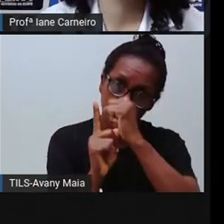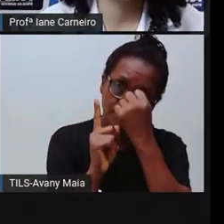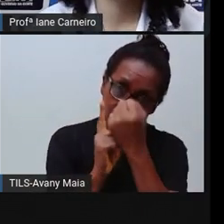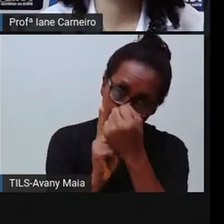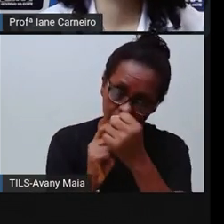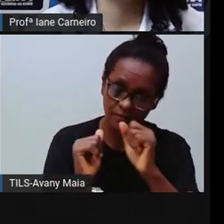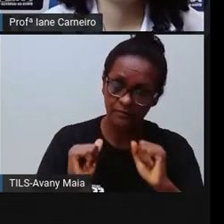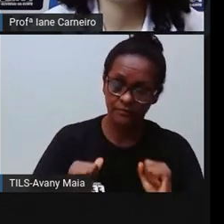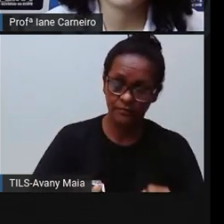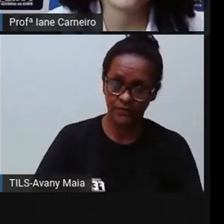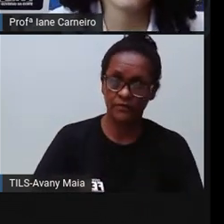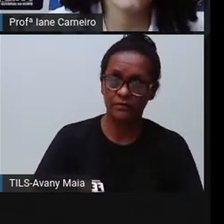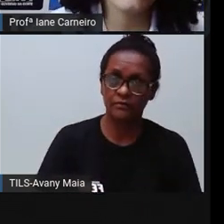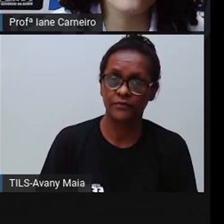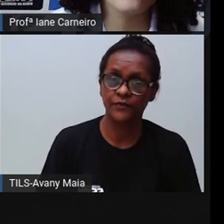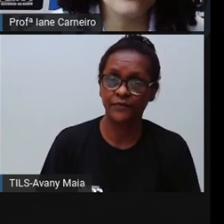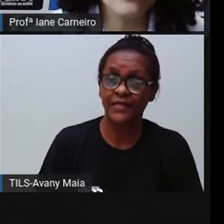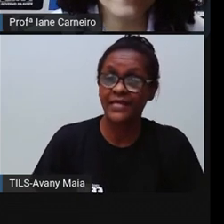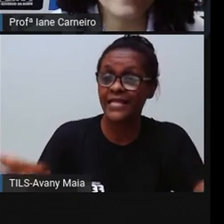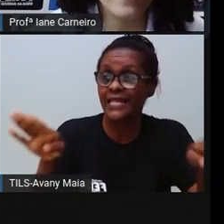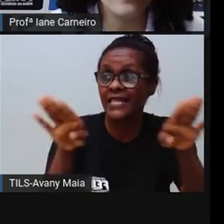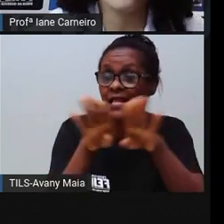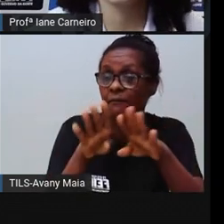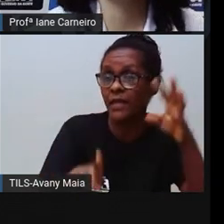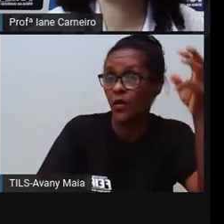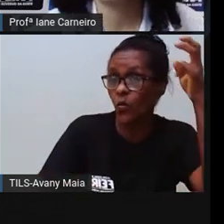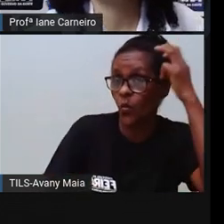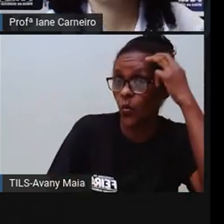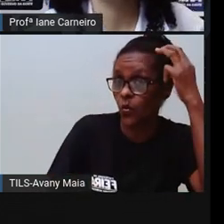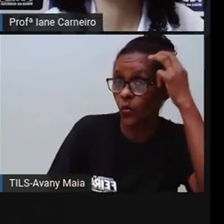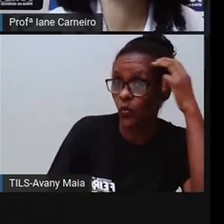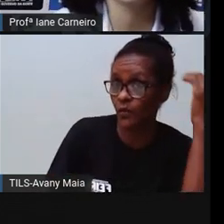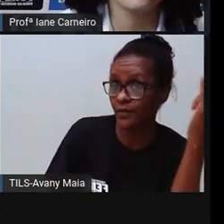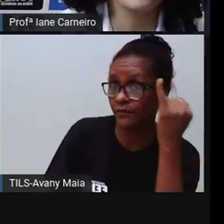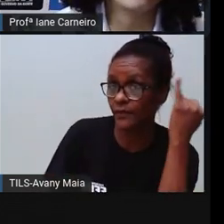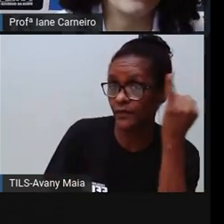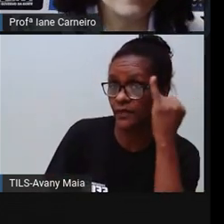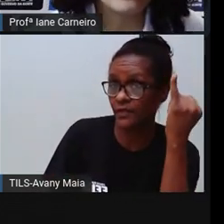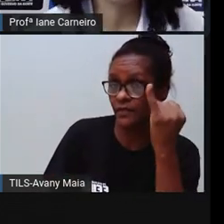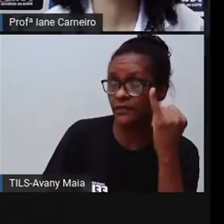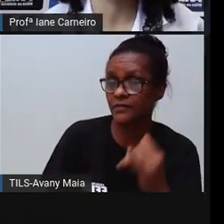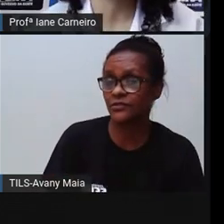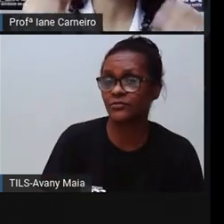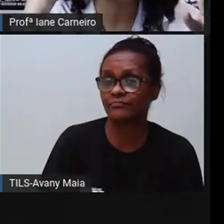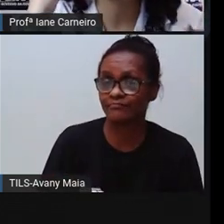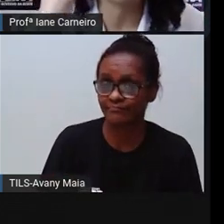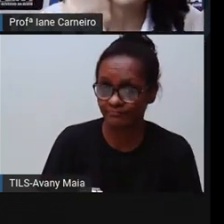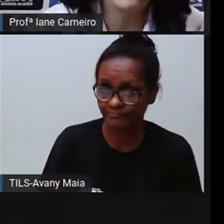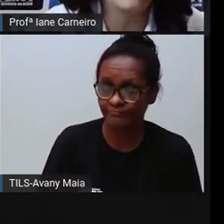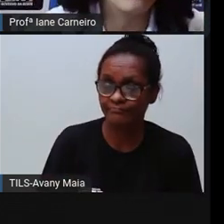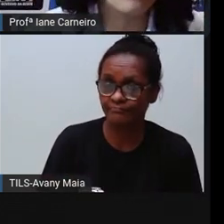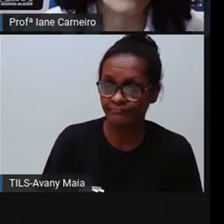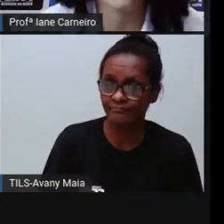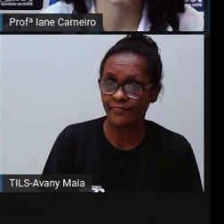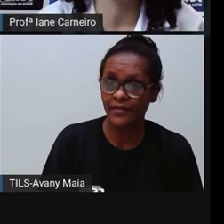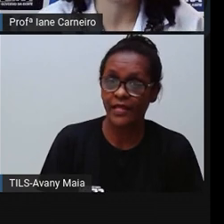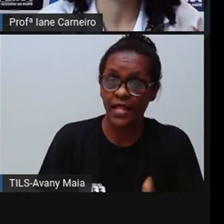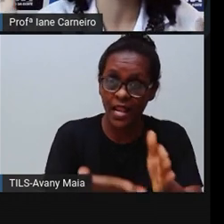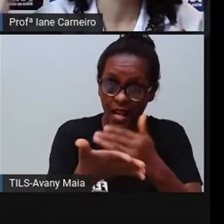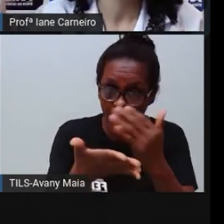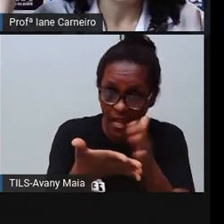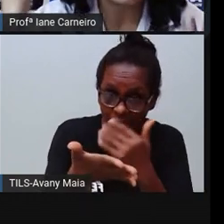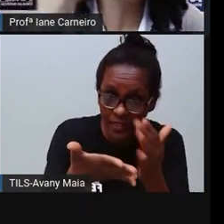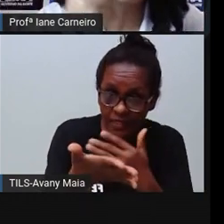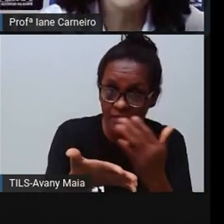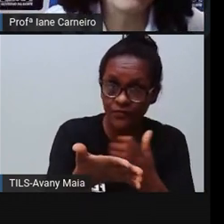e adolescente também tem direito à cultura, né? Ou seja, ó, vocês precisam ter acesso a livros de boa qualidade,